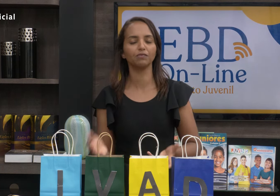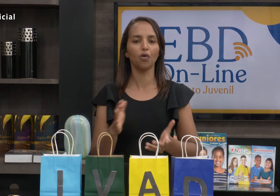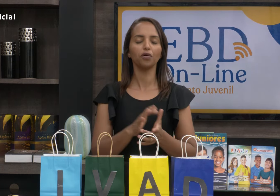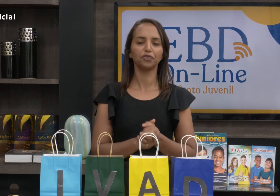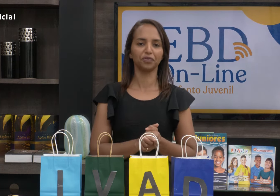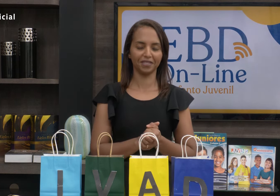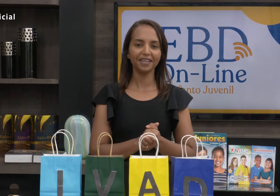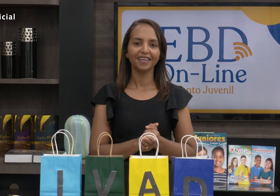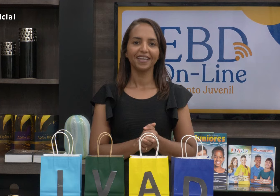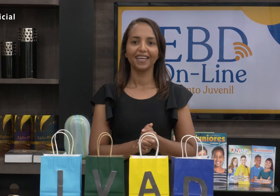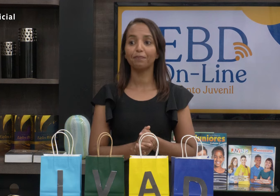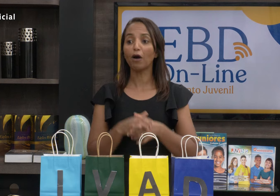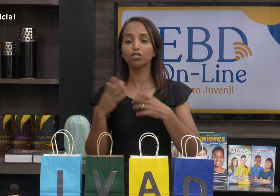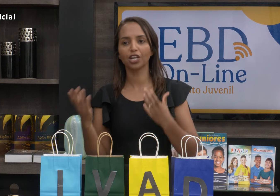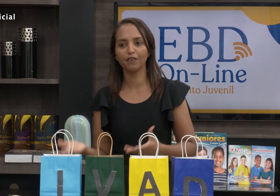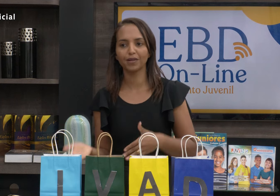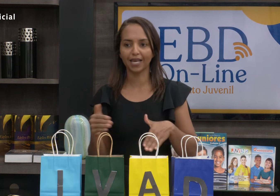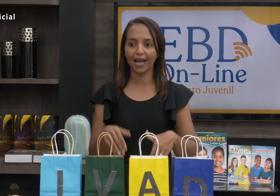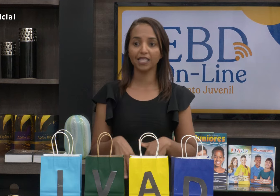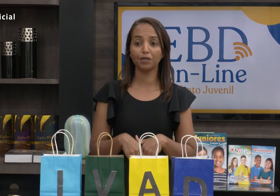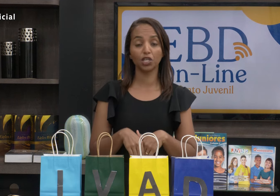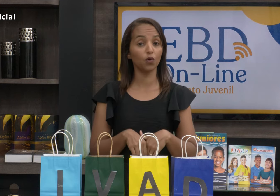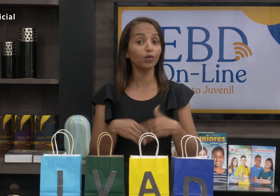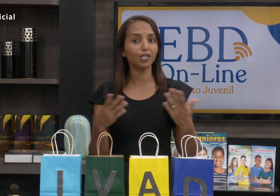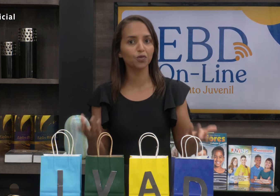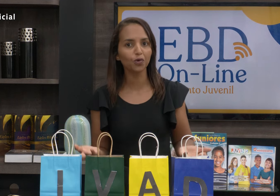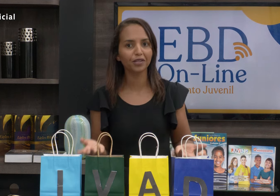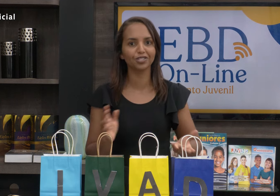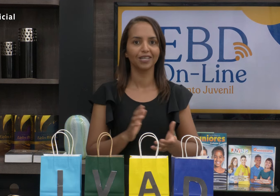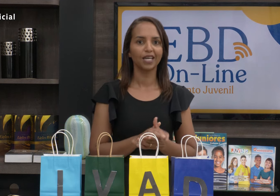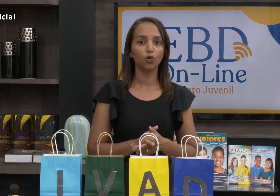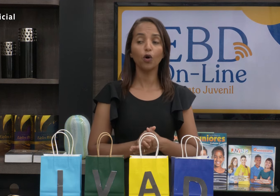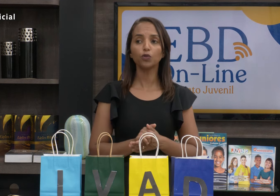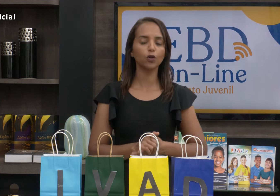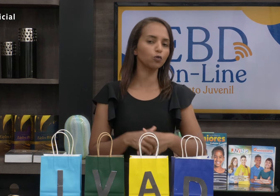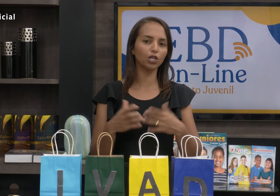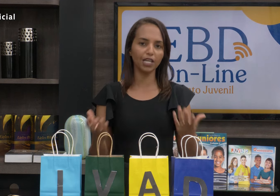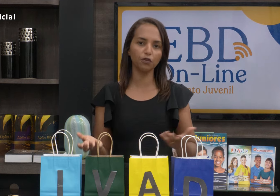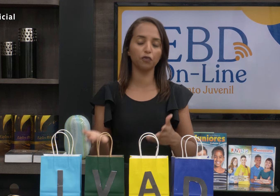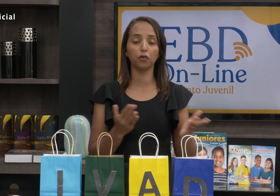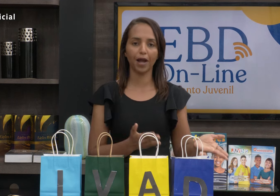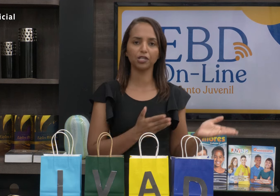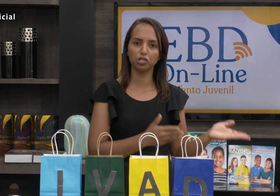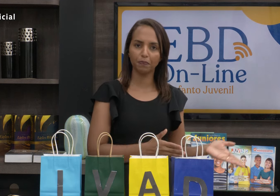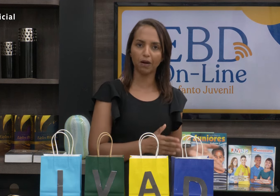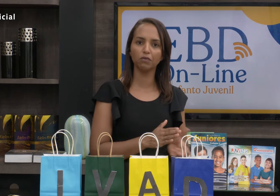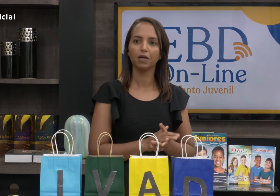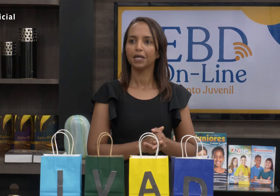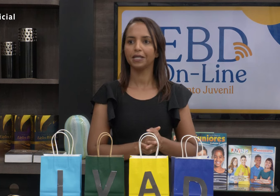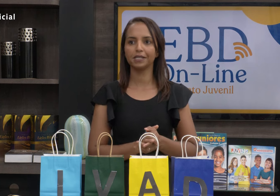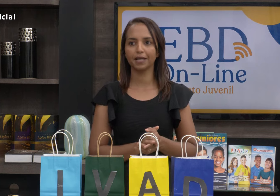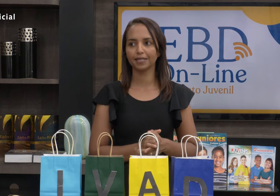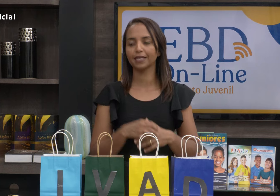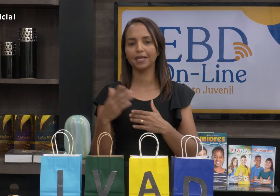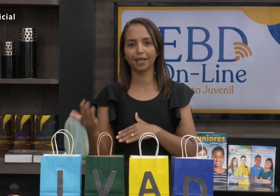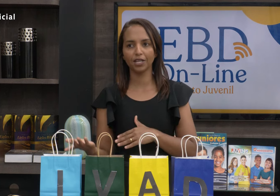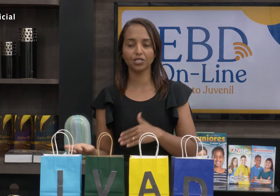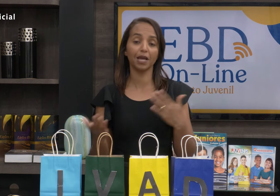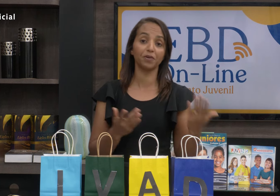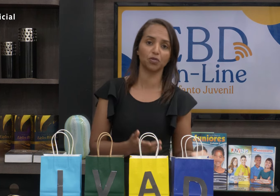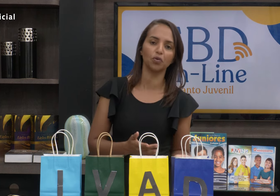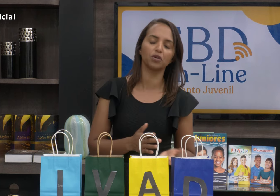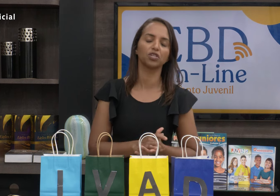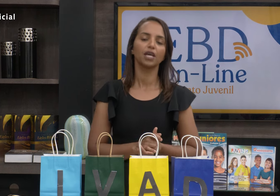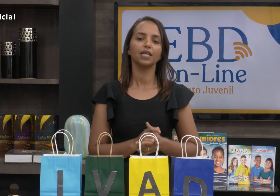foi o jovem Timóteo, Paulo escreveu essa carta, mas escreveu quantas outras? Quantos outros livros foram cartas de Paulo endireçadas a